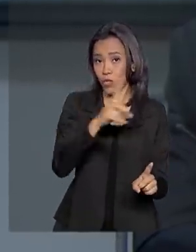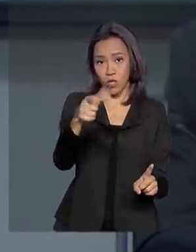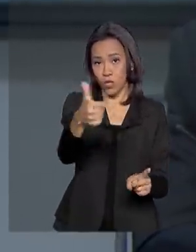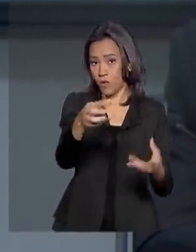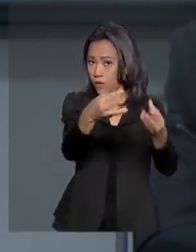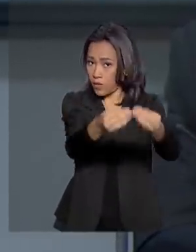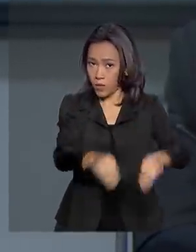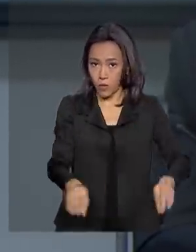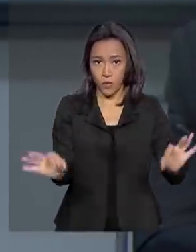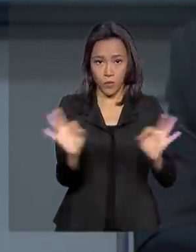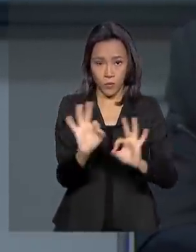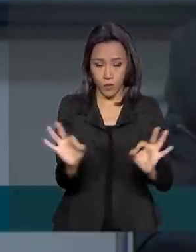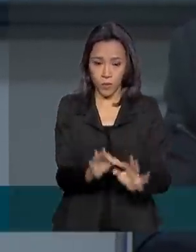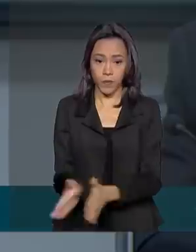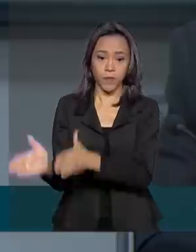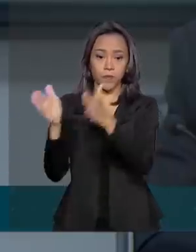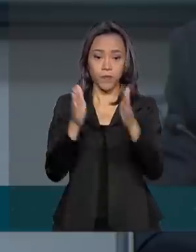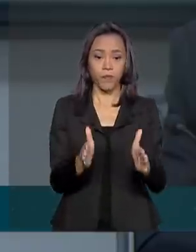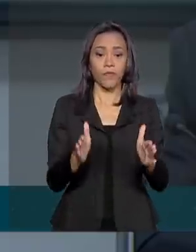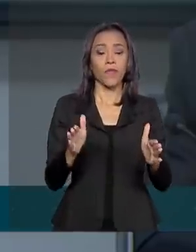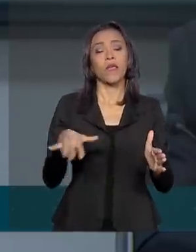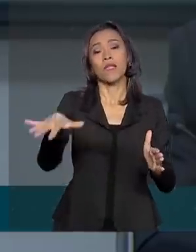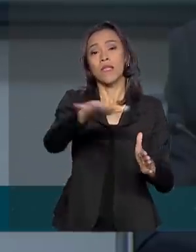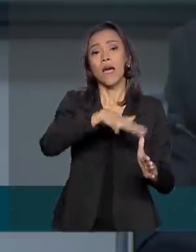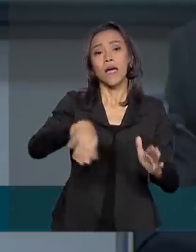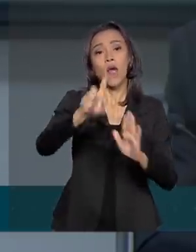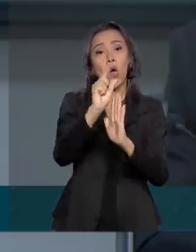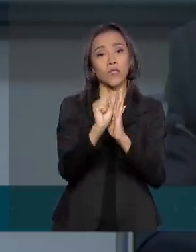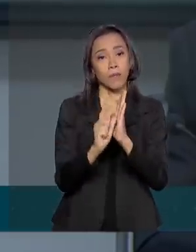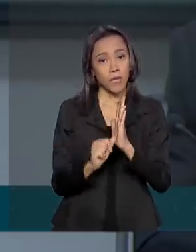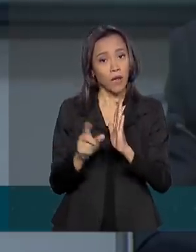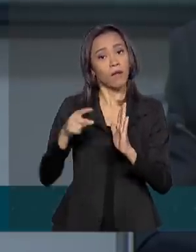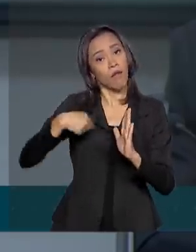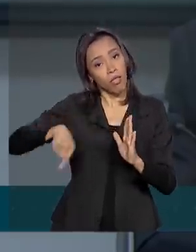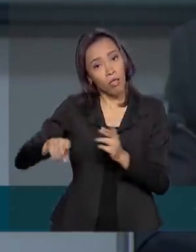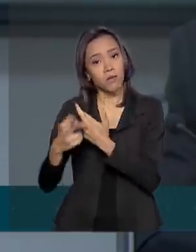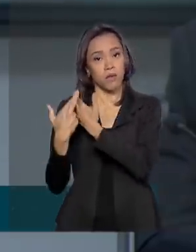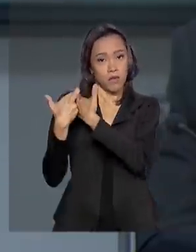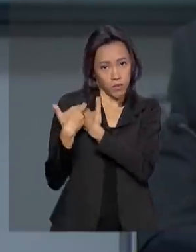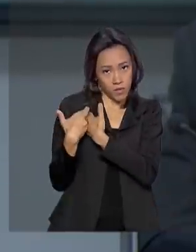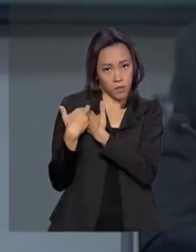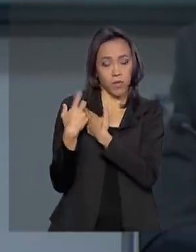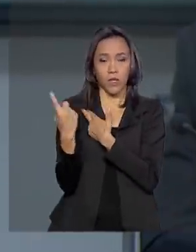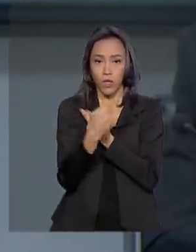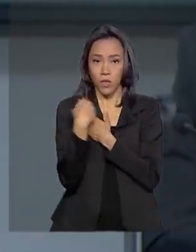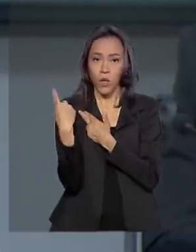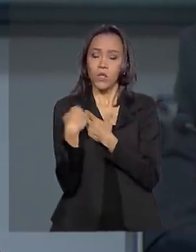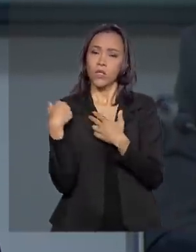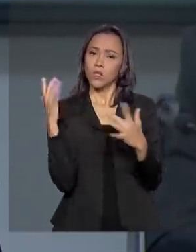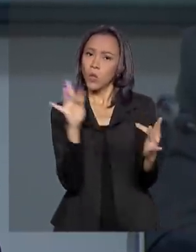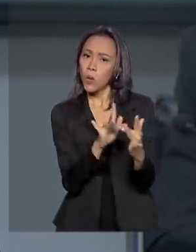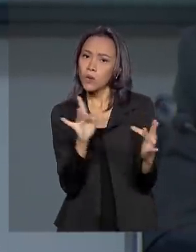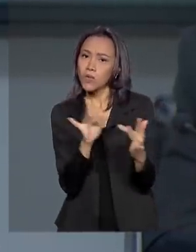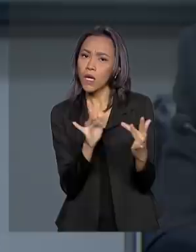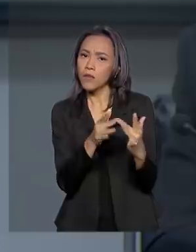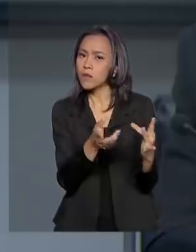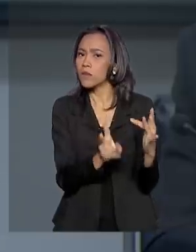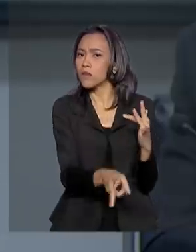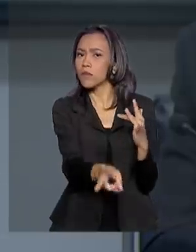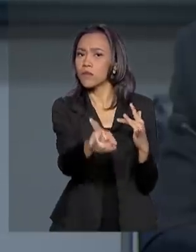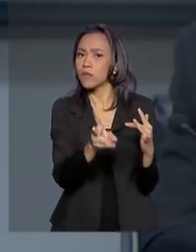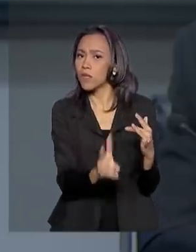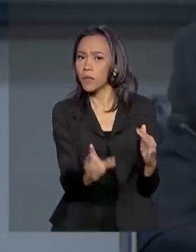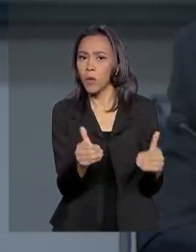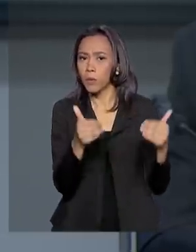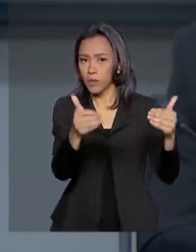orçamentário, é uma responsabilidade nossa e nós estamos em contato diário com o Ministério da Saúde e